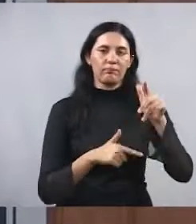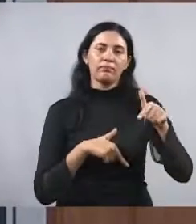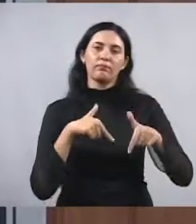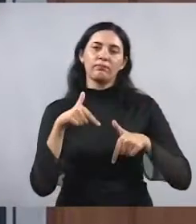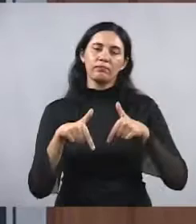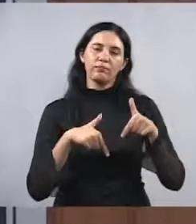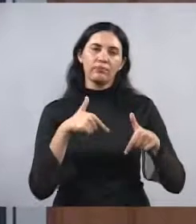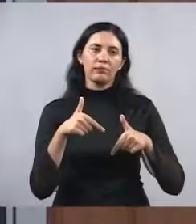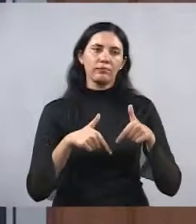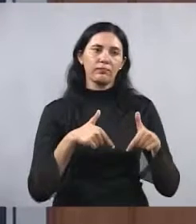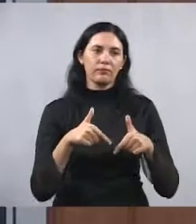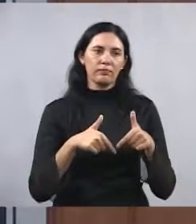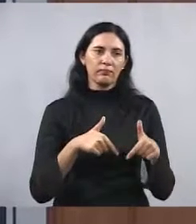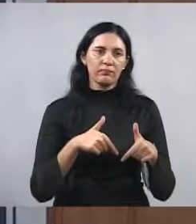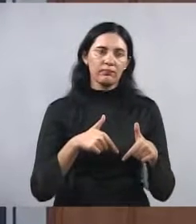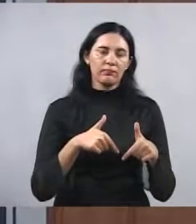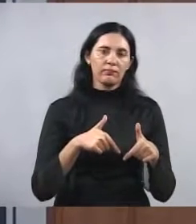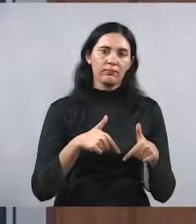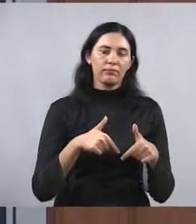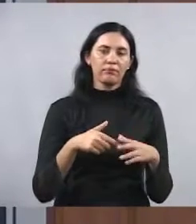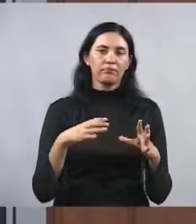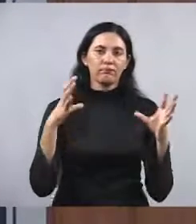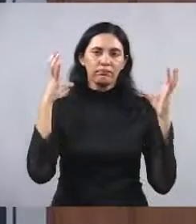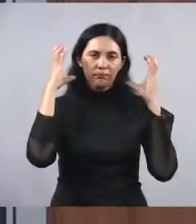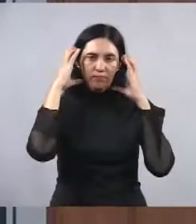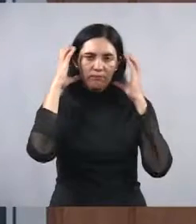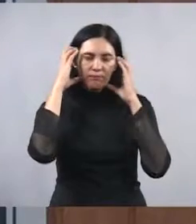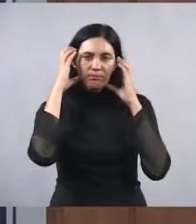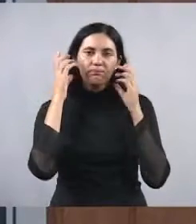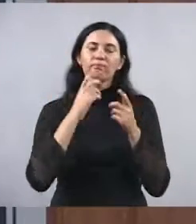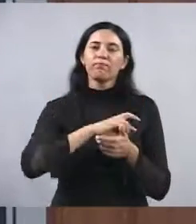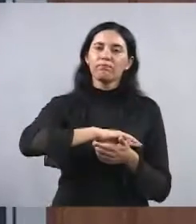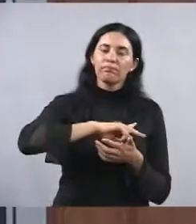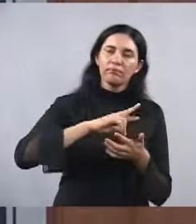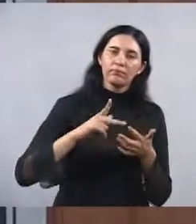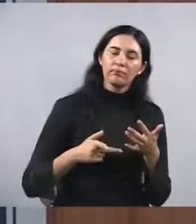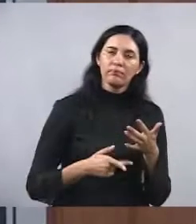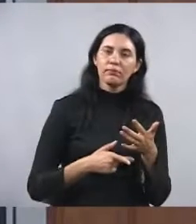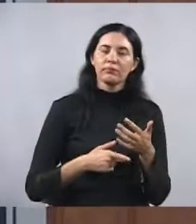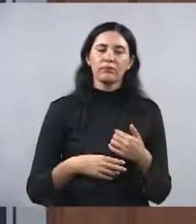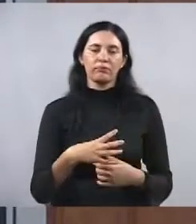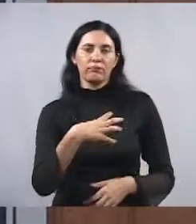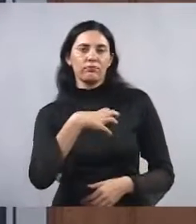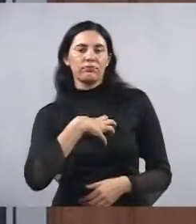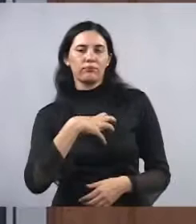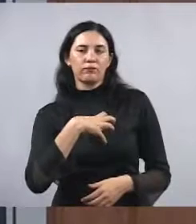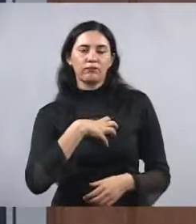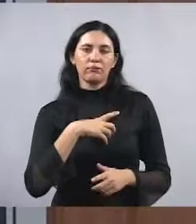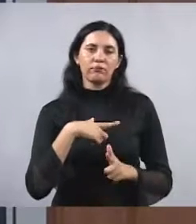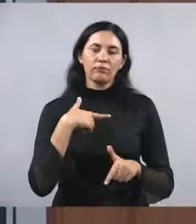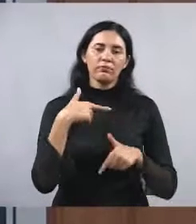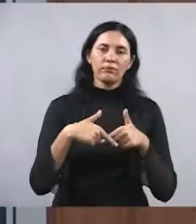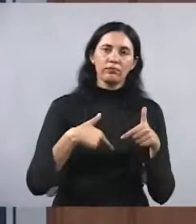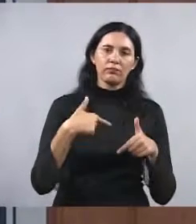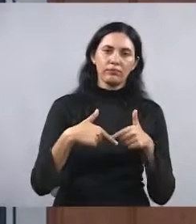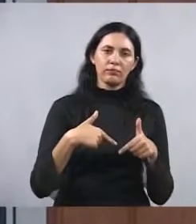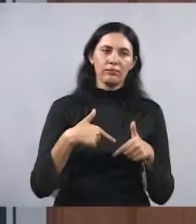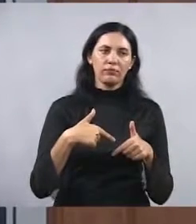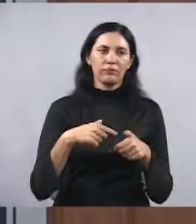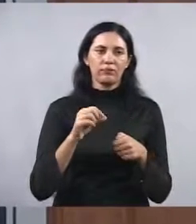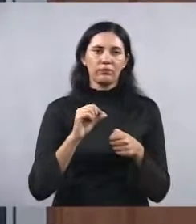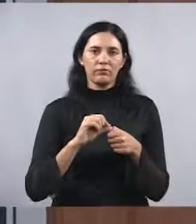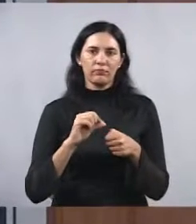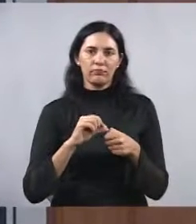de audiometria, enfim, deste tipo de serviço feito